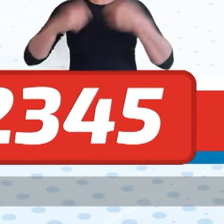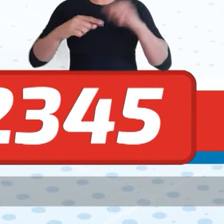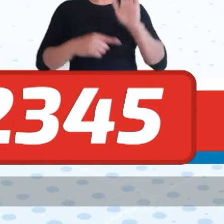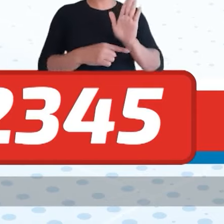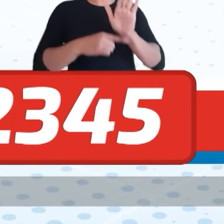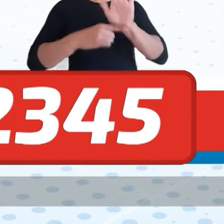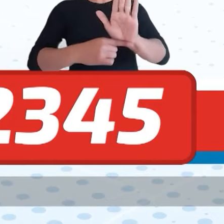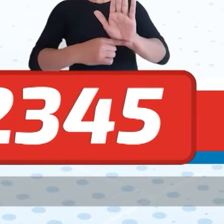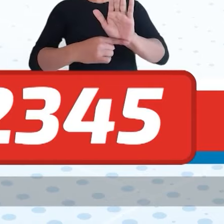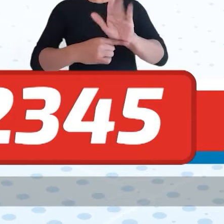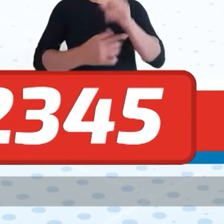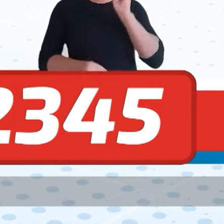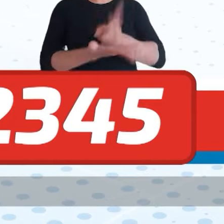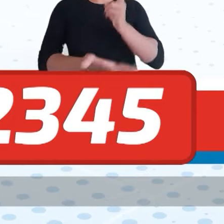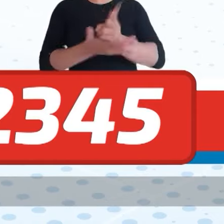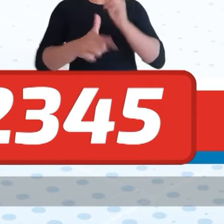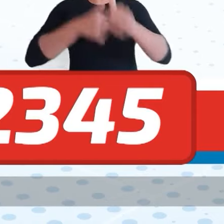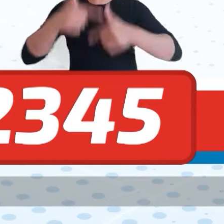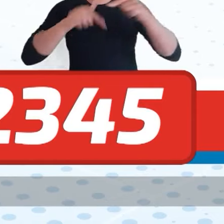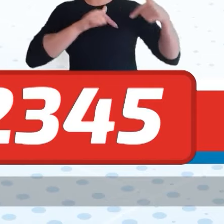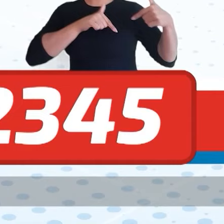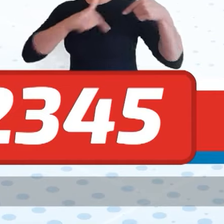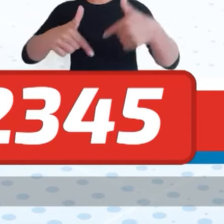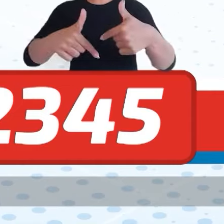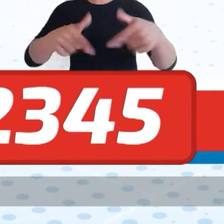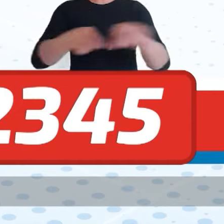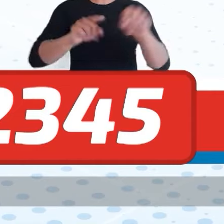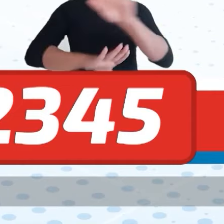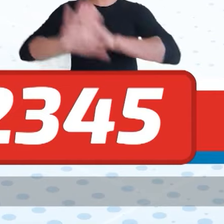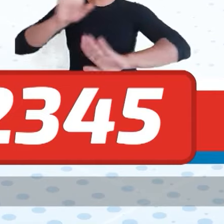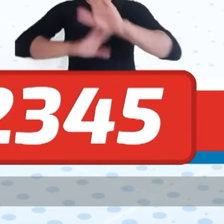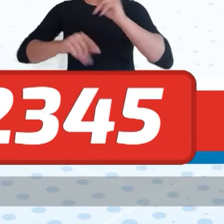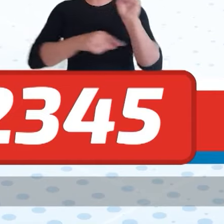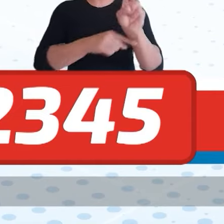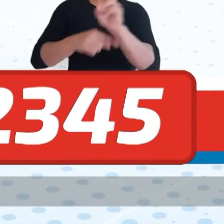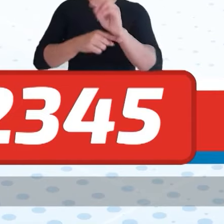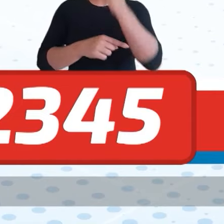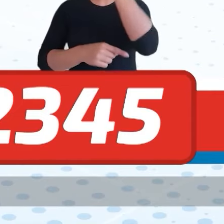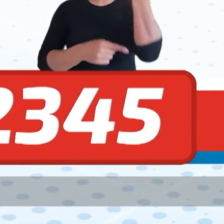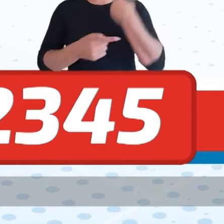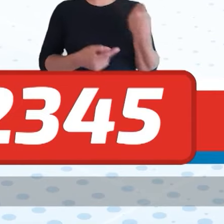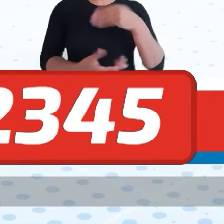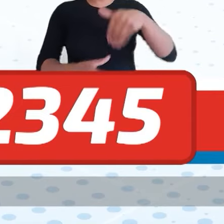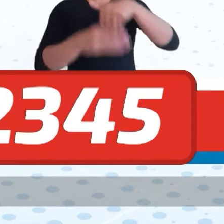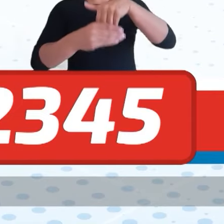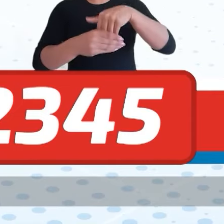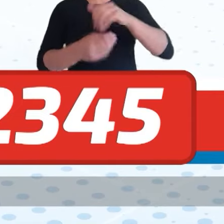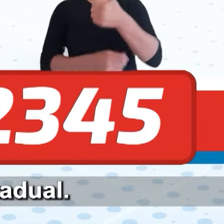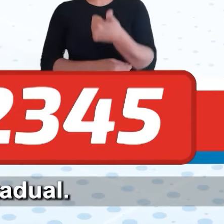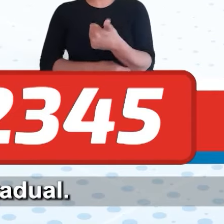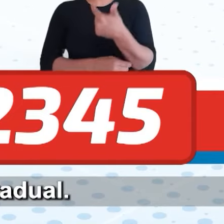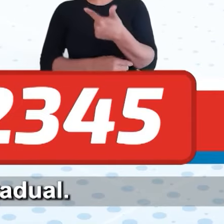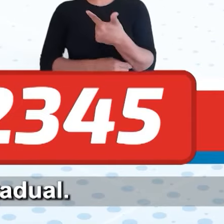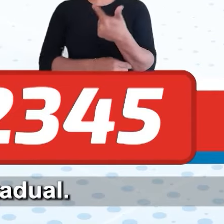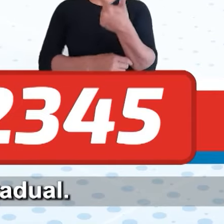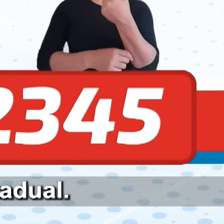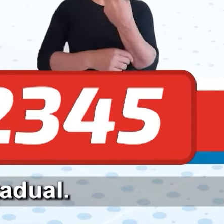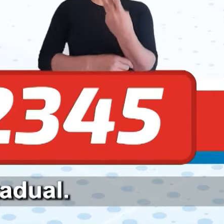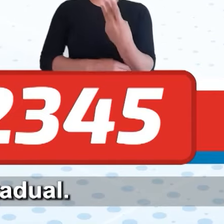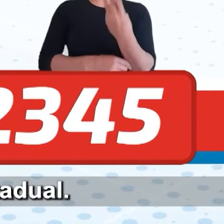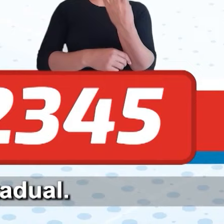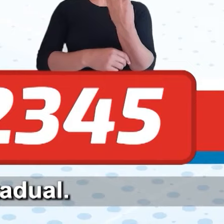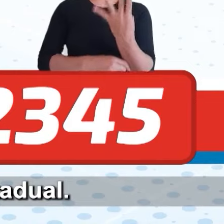Agora, preciso da sua ajuda para continuar minha missão de cuidar das pessoas. Está na sua mão. 1,